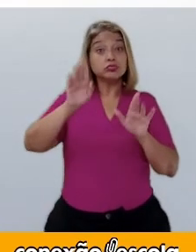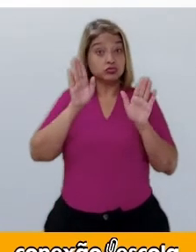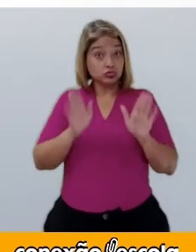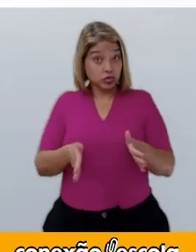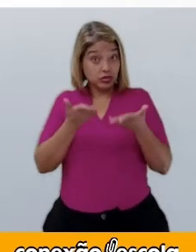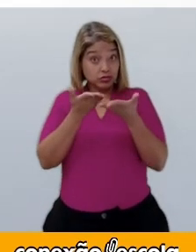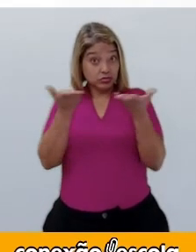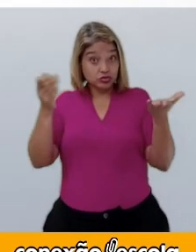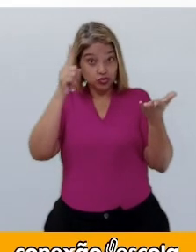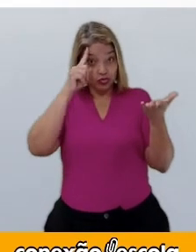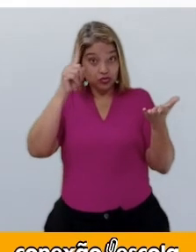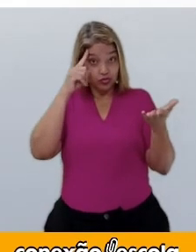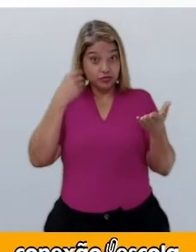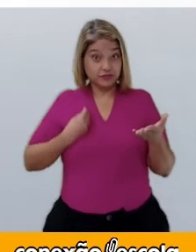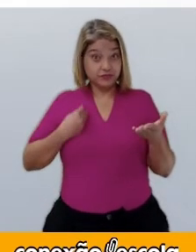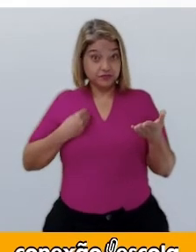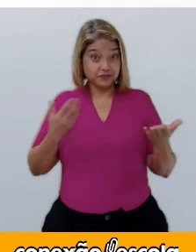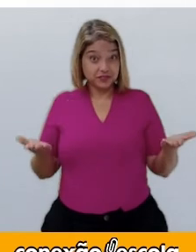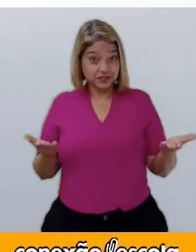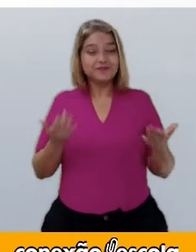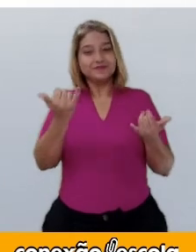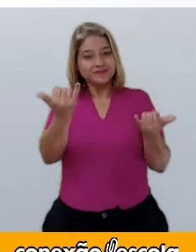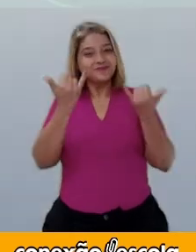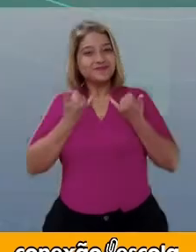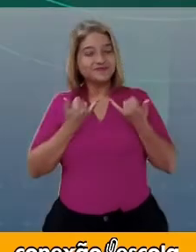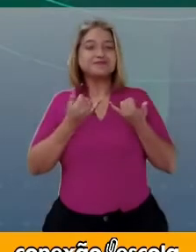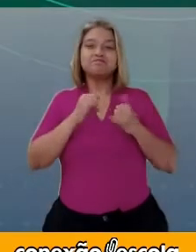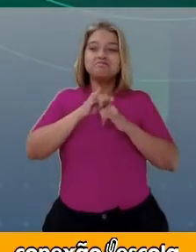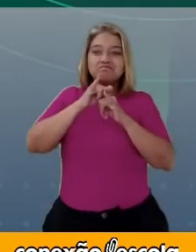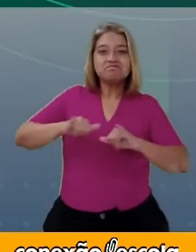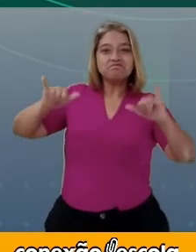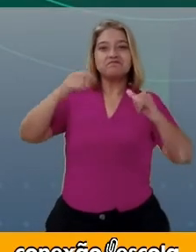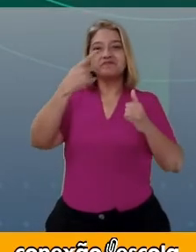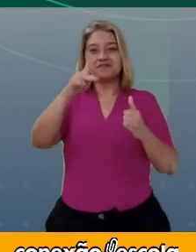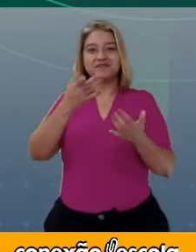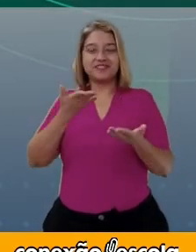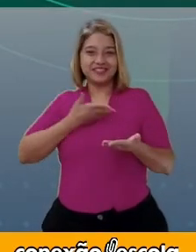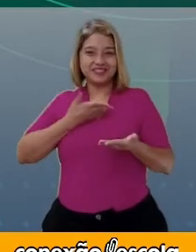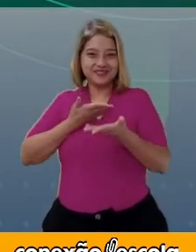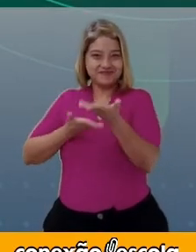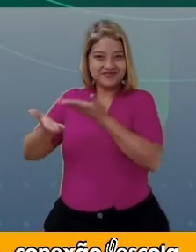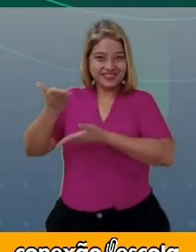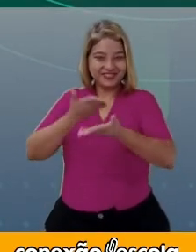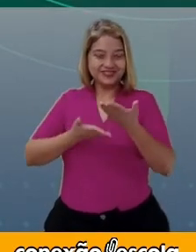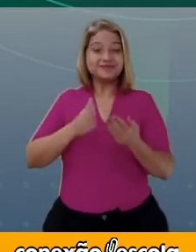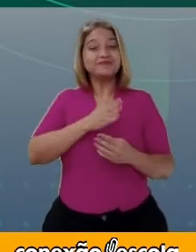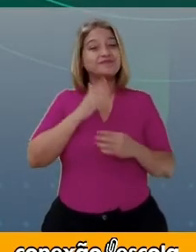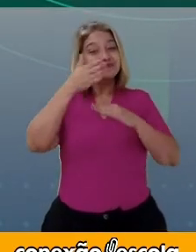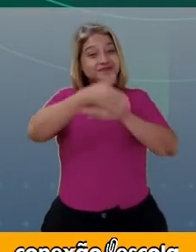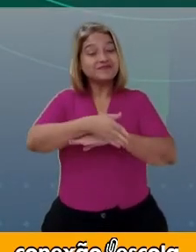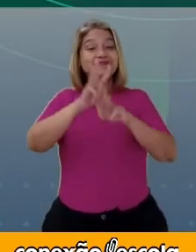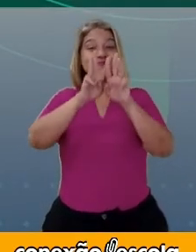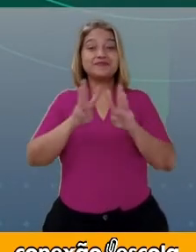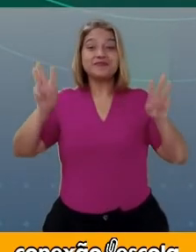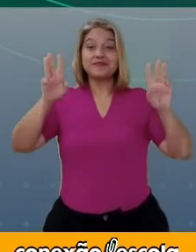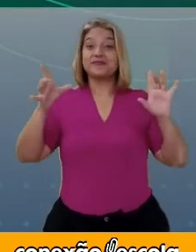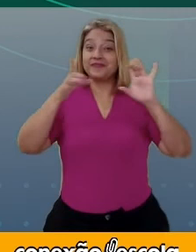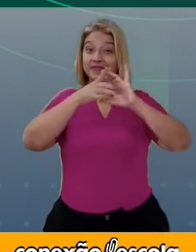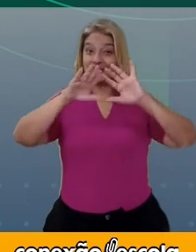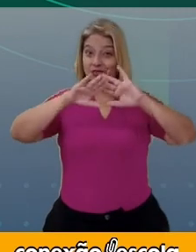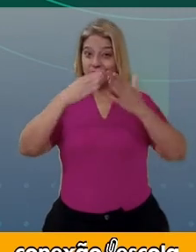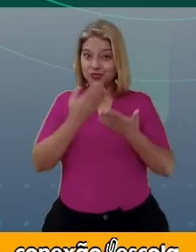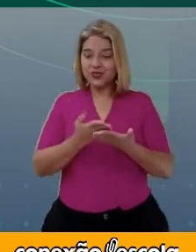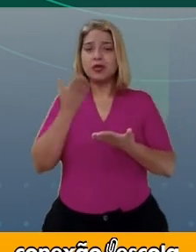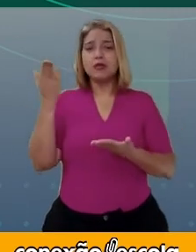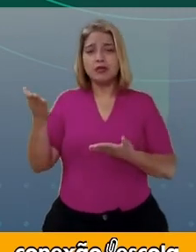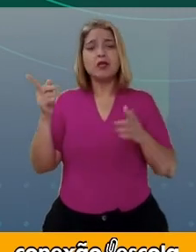bilhete no seu dia a dia? Conte para a sua turma. Acesse ao portal Conexão Escola e